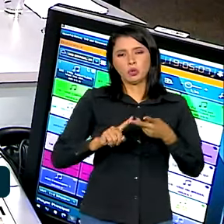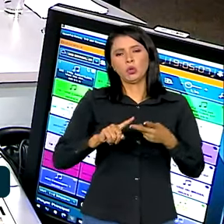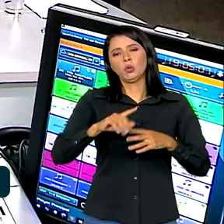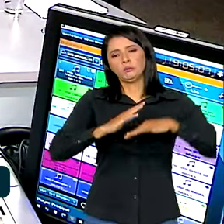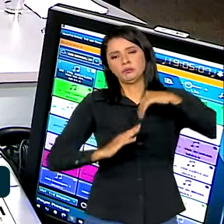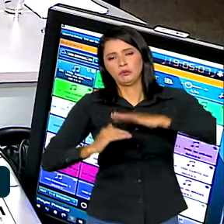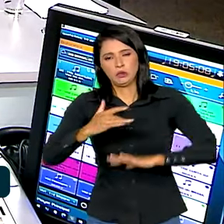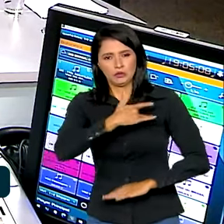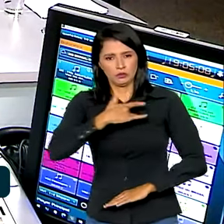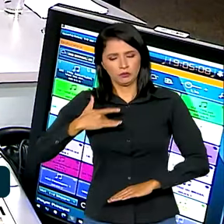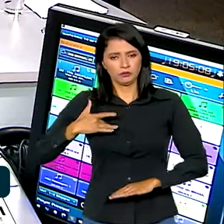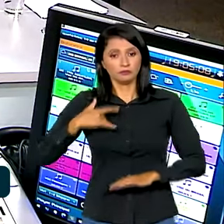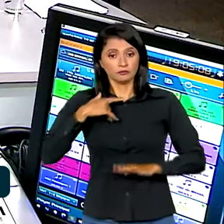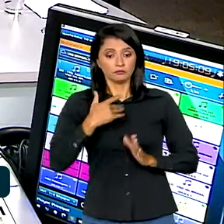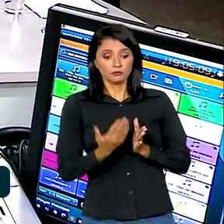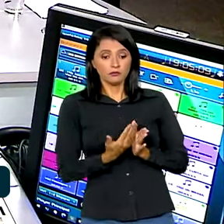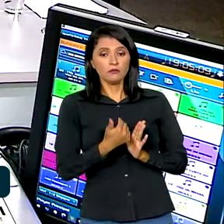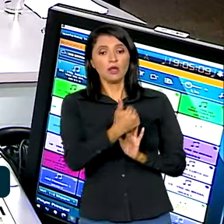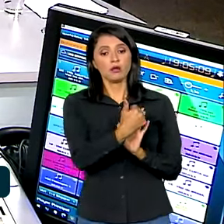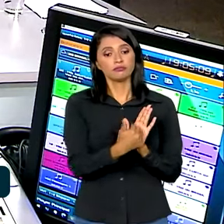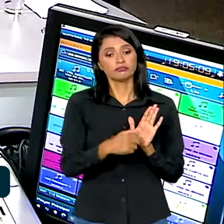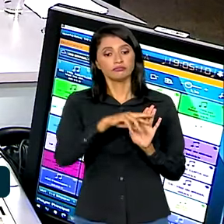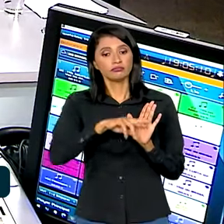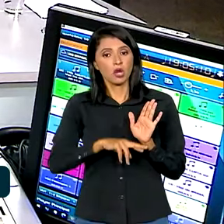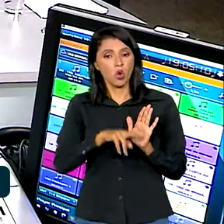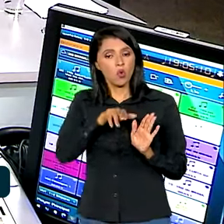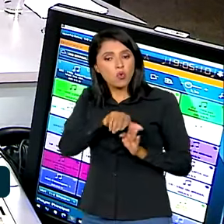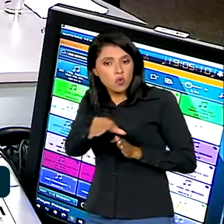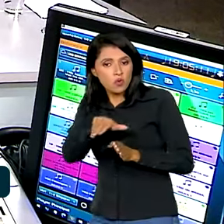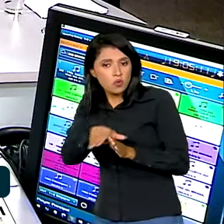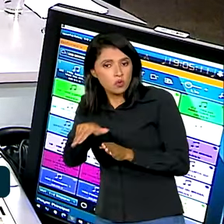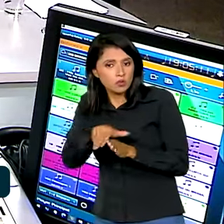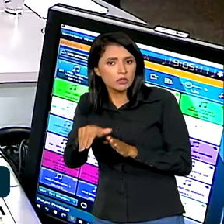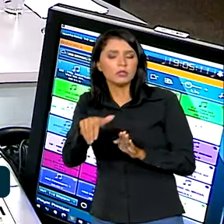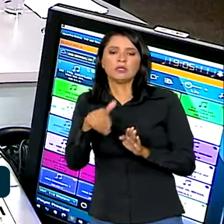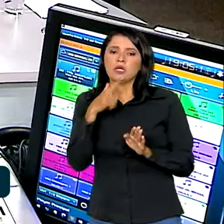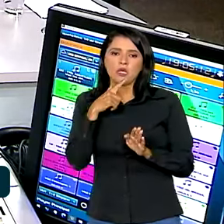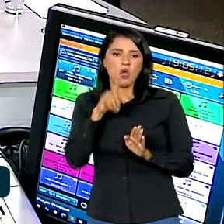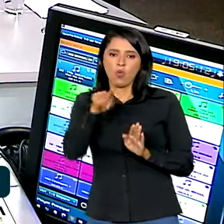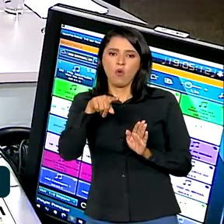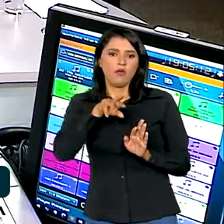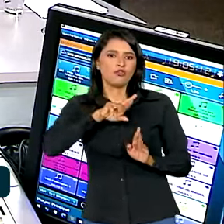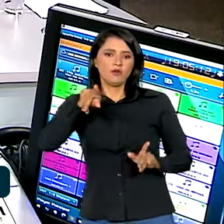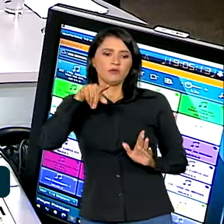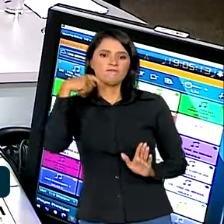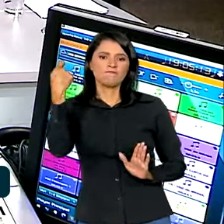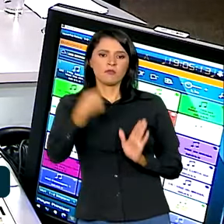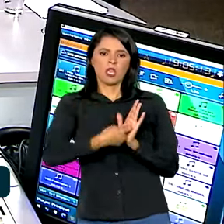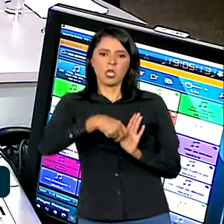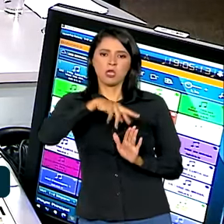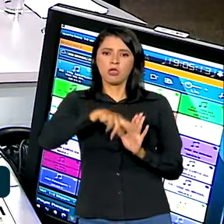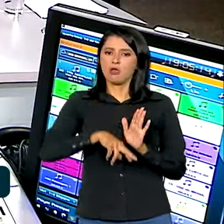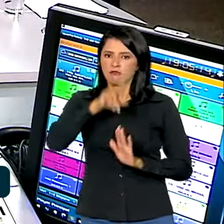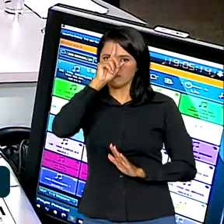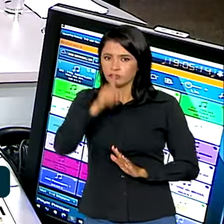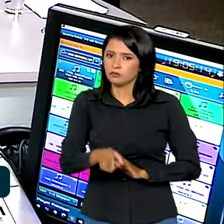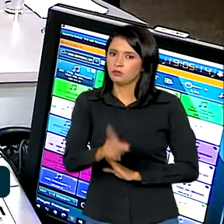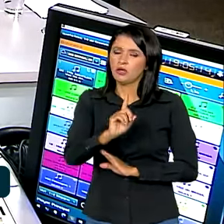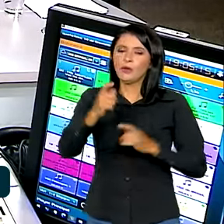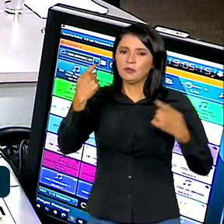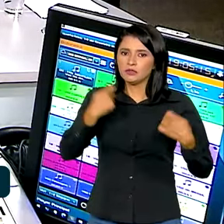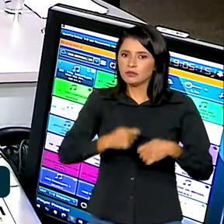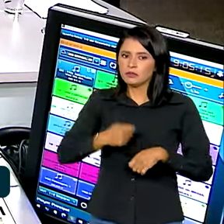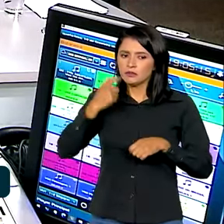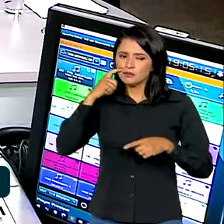Essas orientações precisam ser equilibradas, ou seja, elas não podem ser uma regra que venha de cima para baixo. Elas precisam pensar na